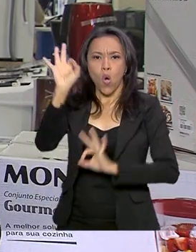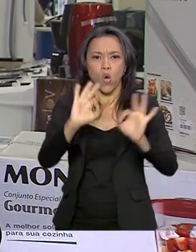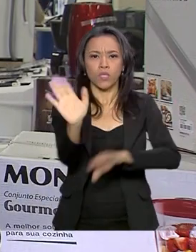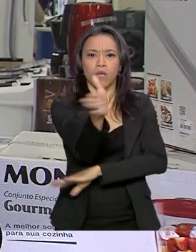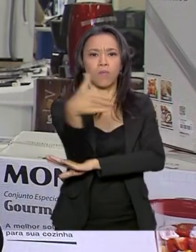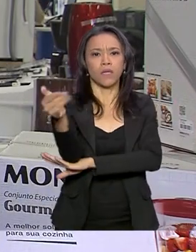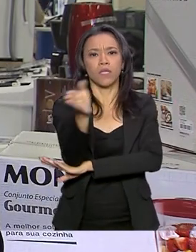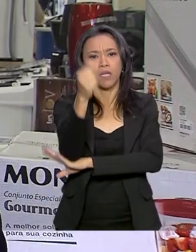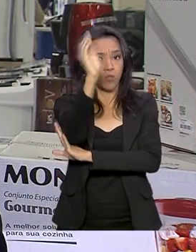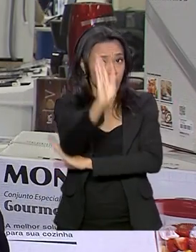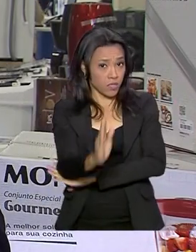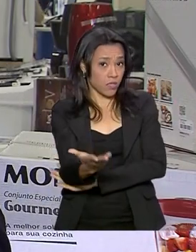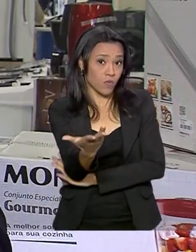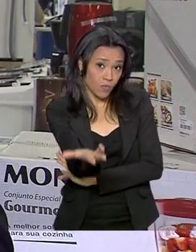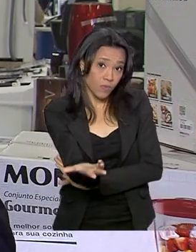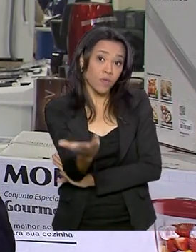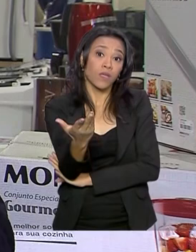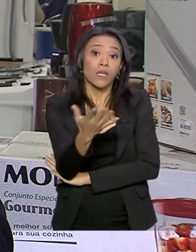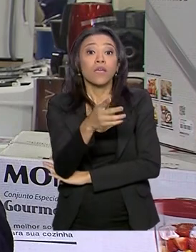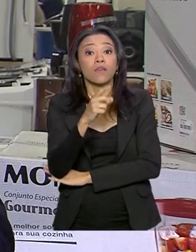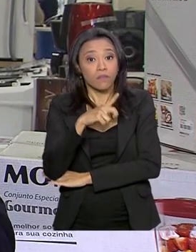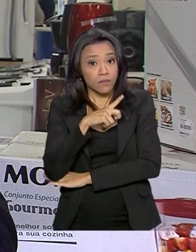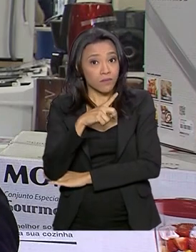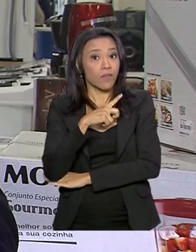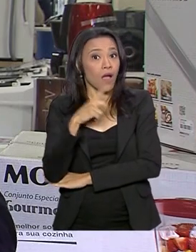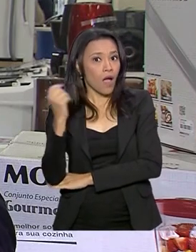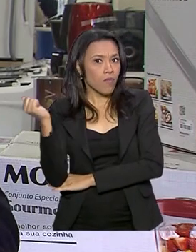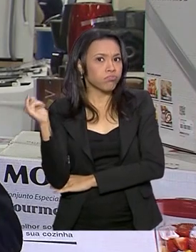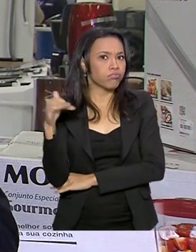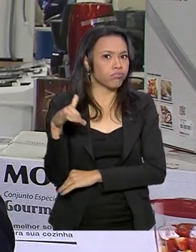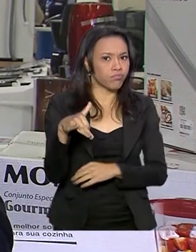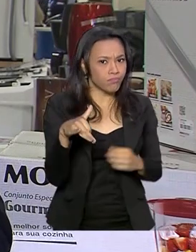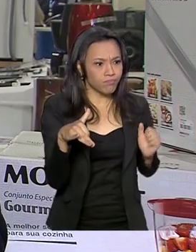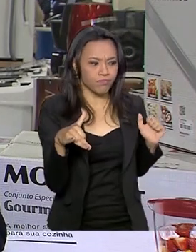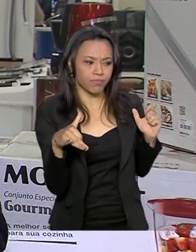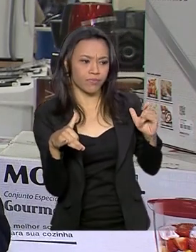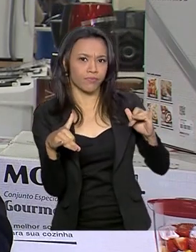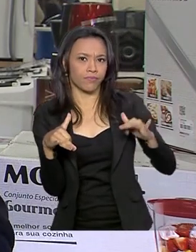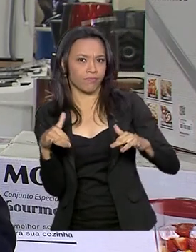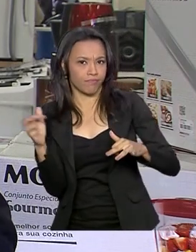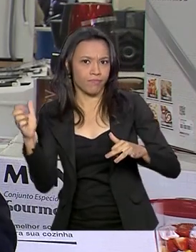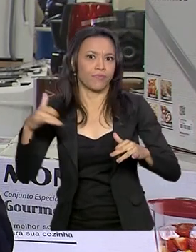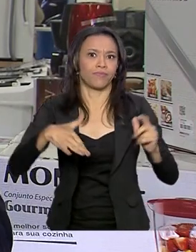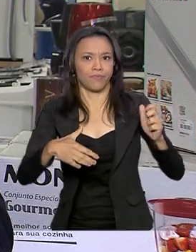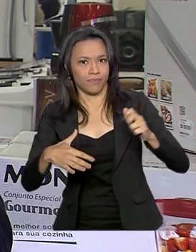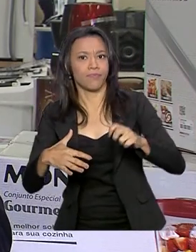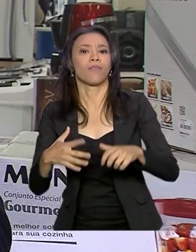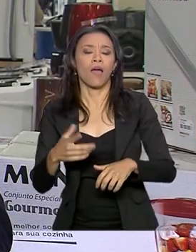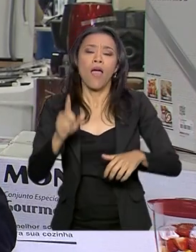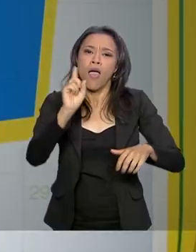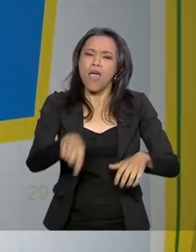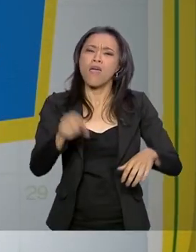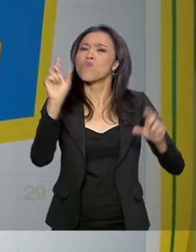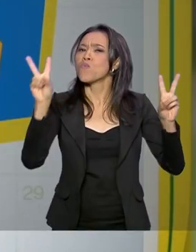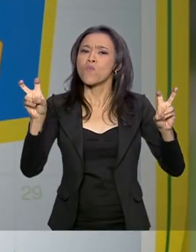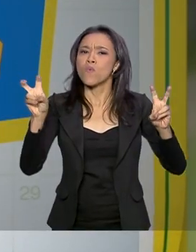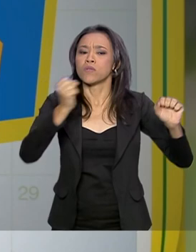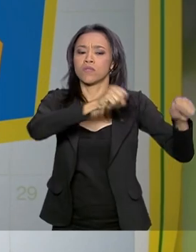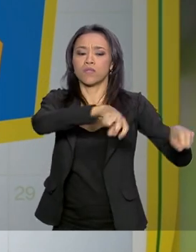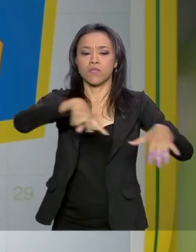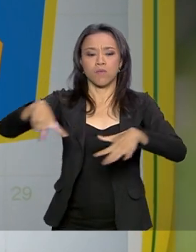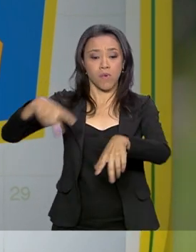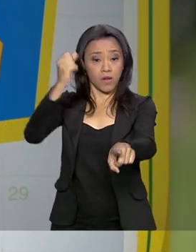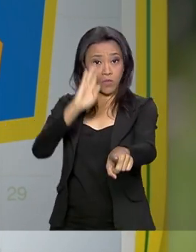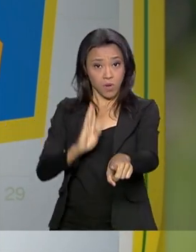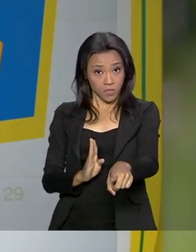bandeira do Brasil e o movimento está aumentando. A iniciativa faz parte da Semana do Brasil, uma